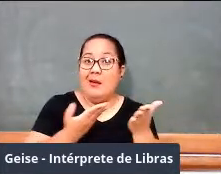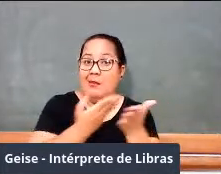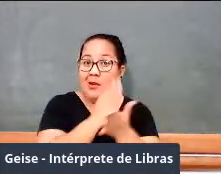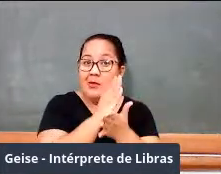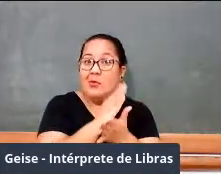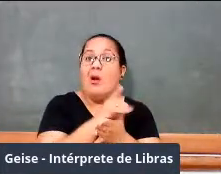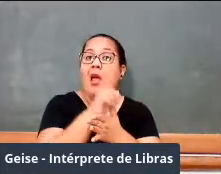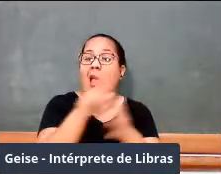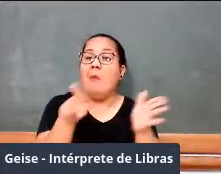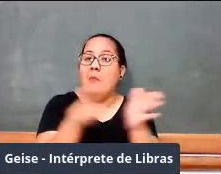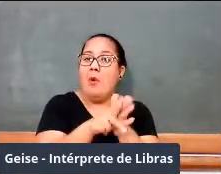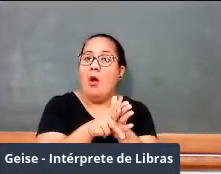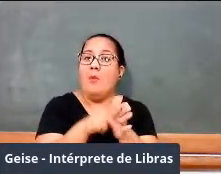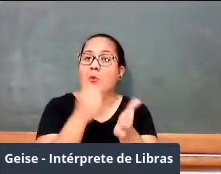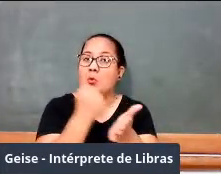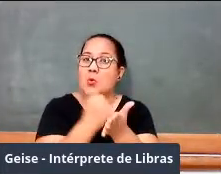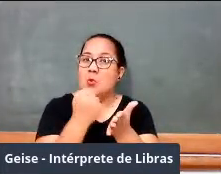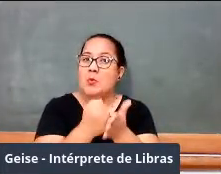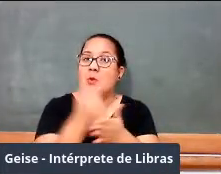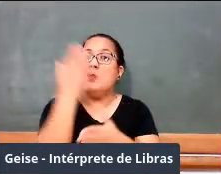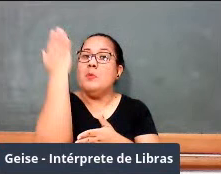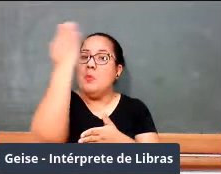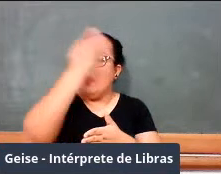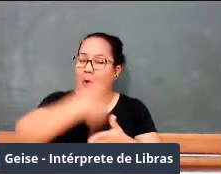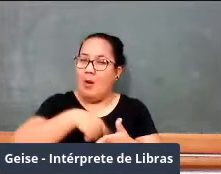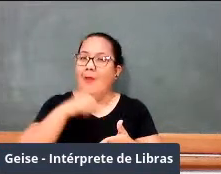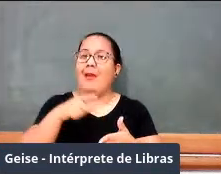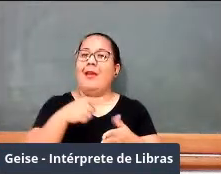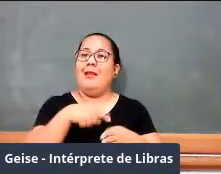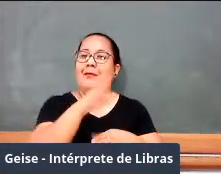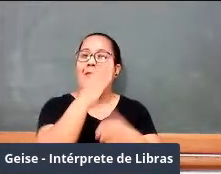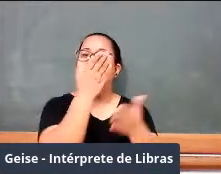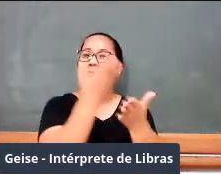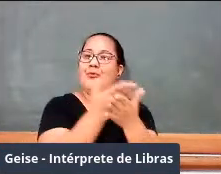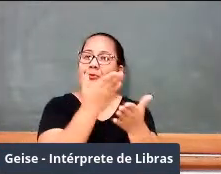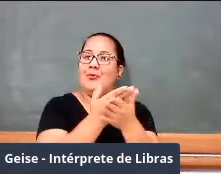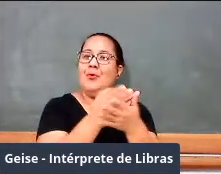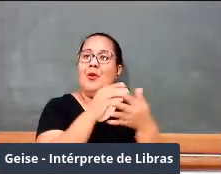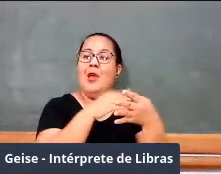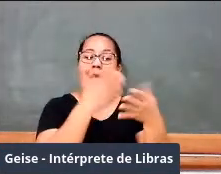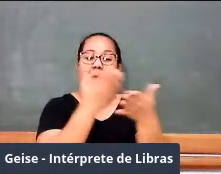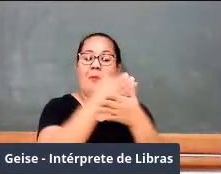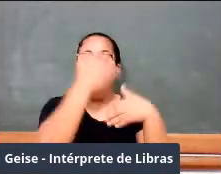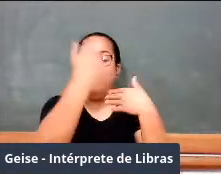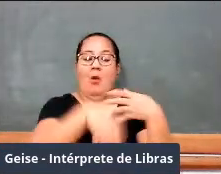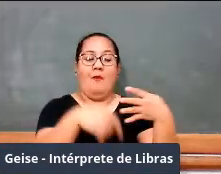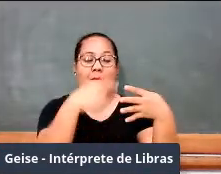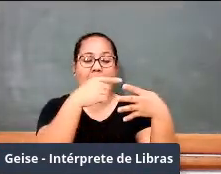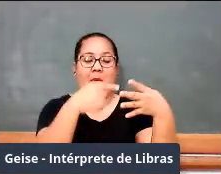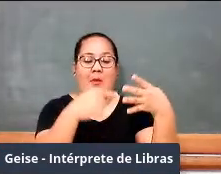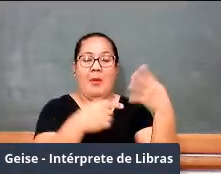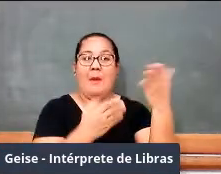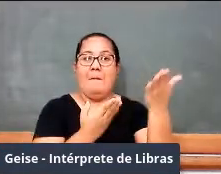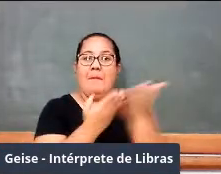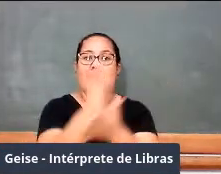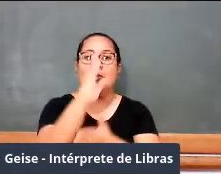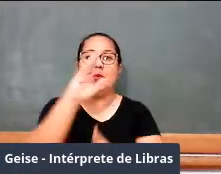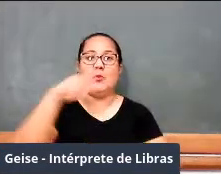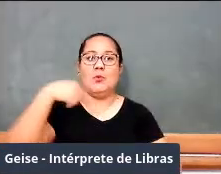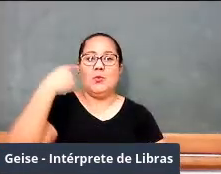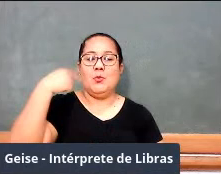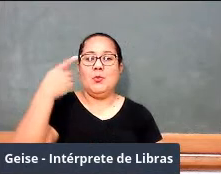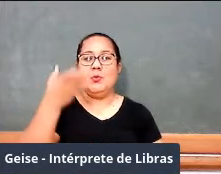faculdade de Direito, fez o exame de geometria plana para o ingresso no curso jurídico.